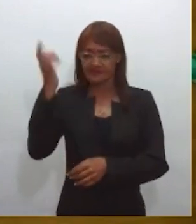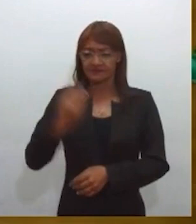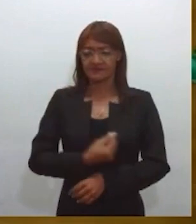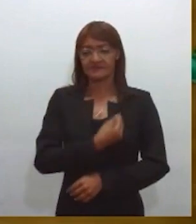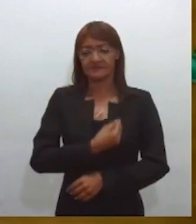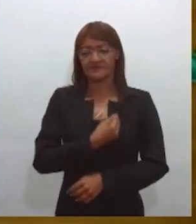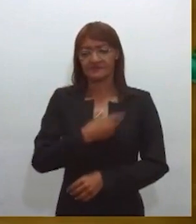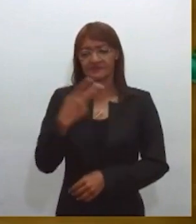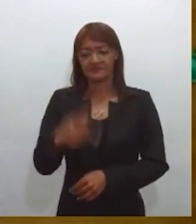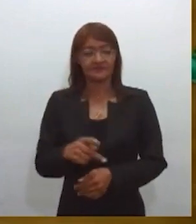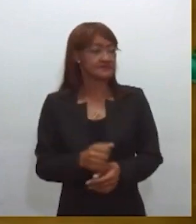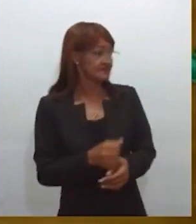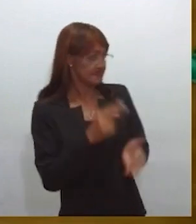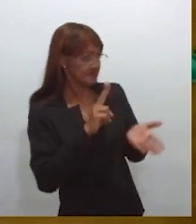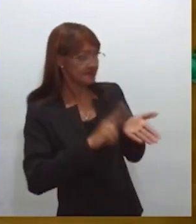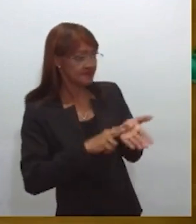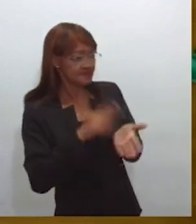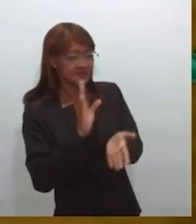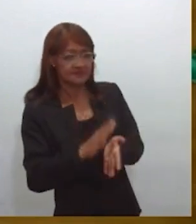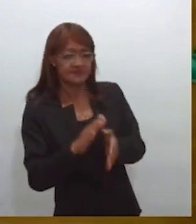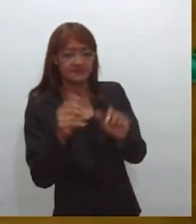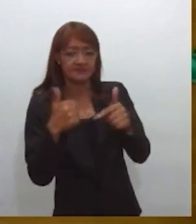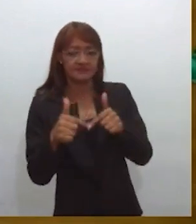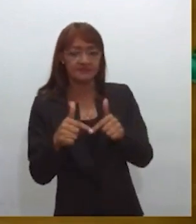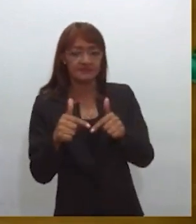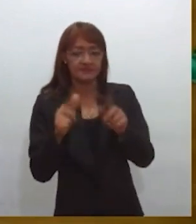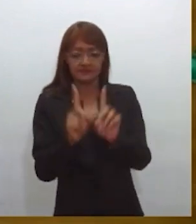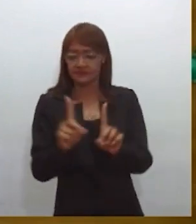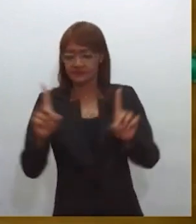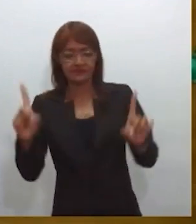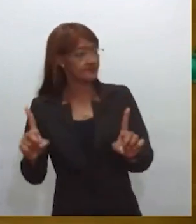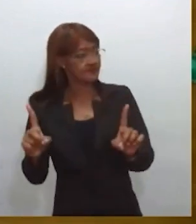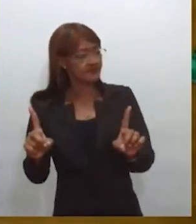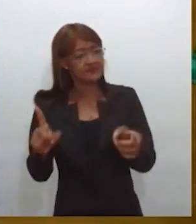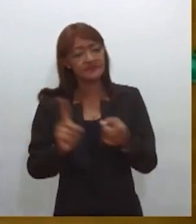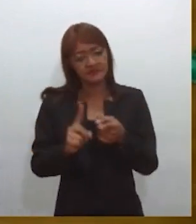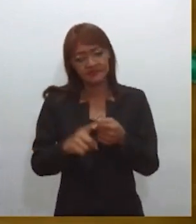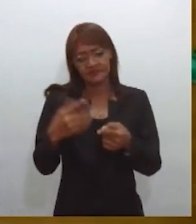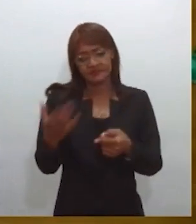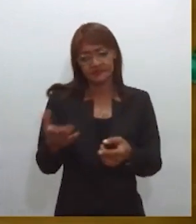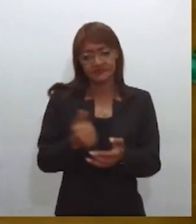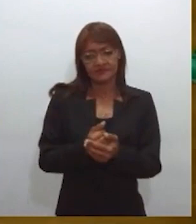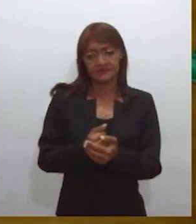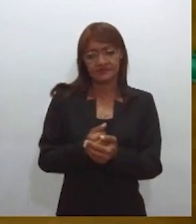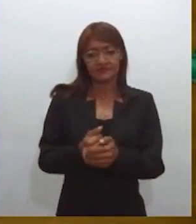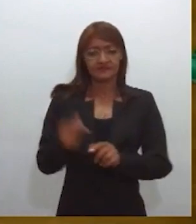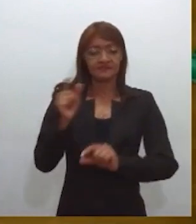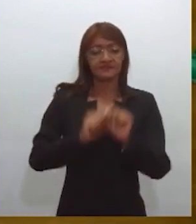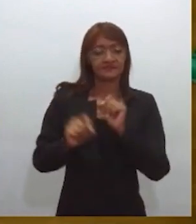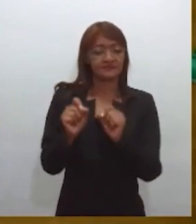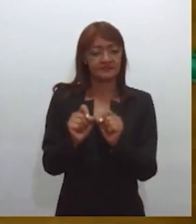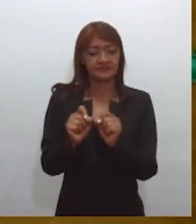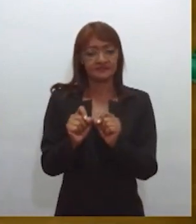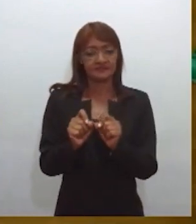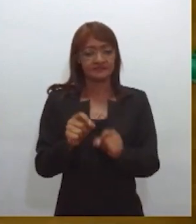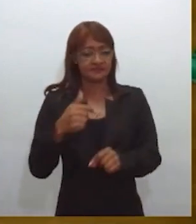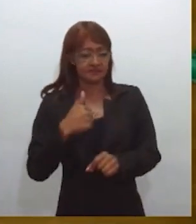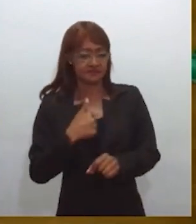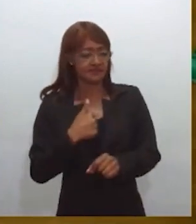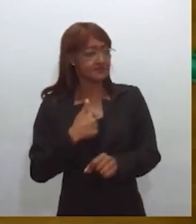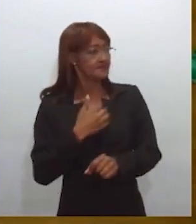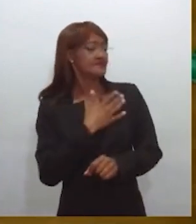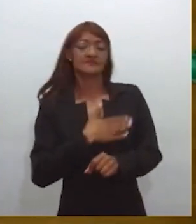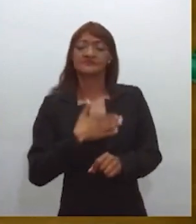Sem contar que eles têm um trabalho individual, que antecede a questão da dupla, e eu, Valquíria, tive um prazer imenso em